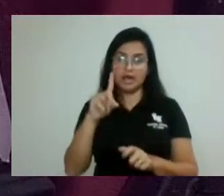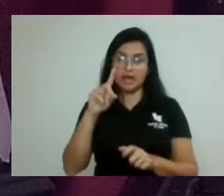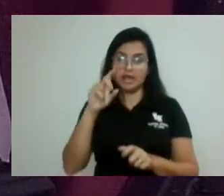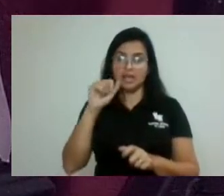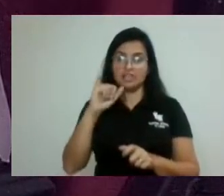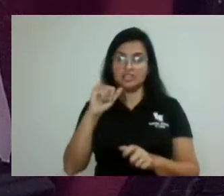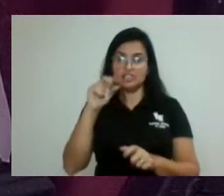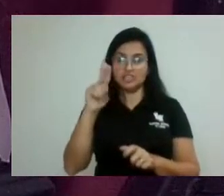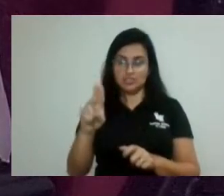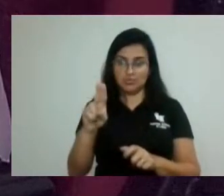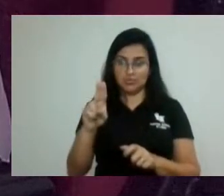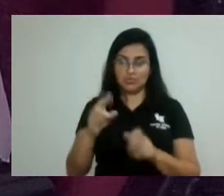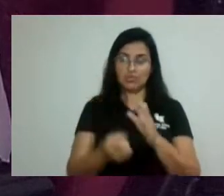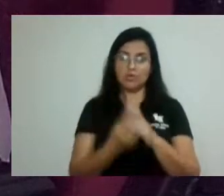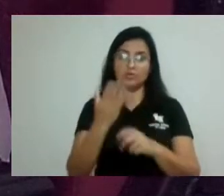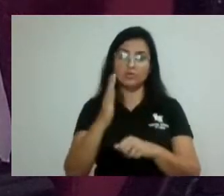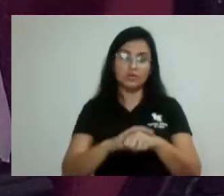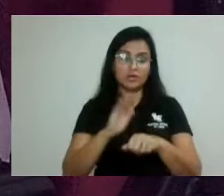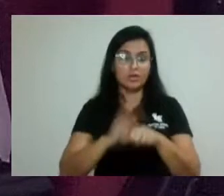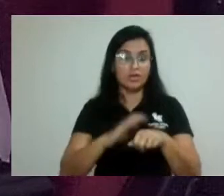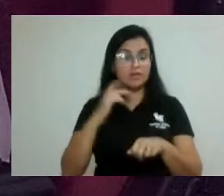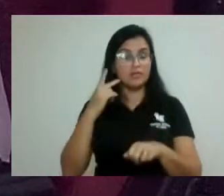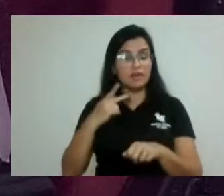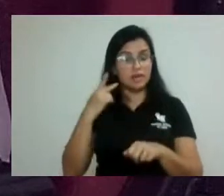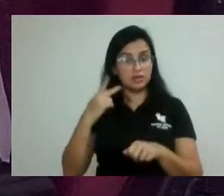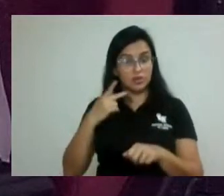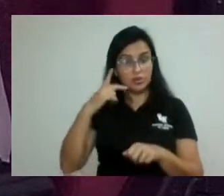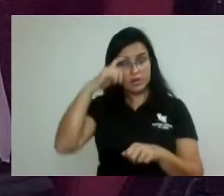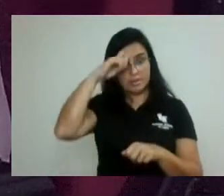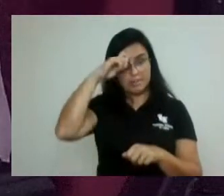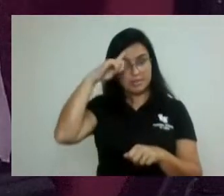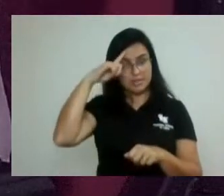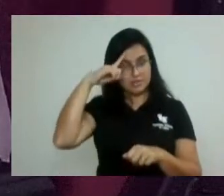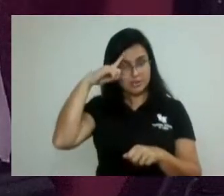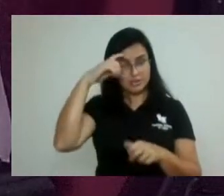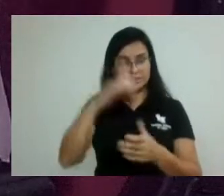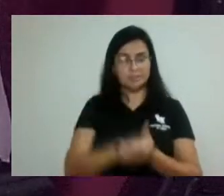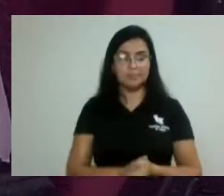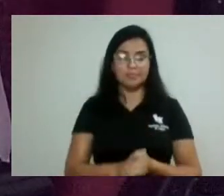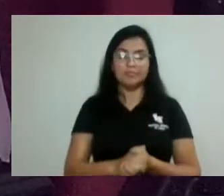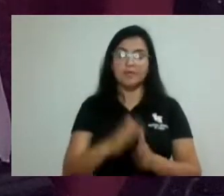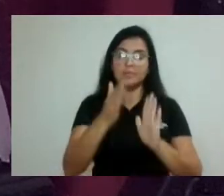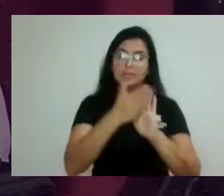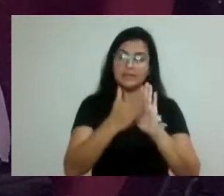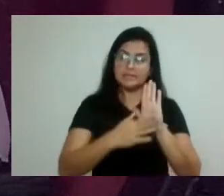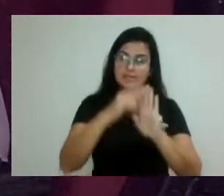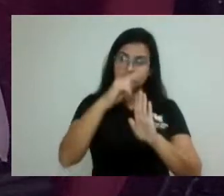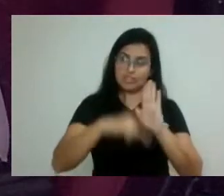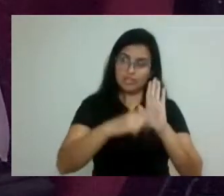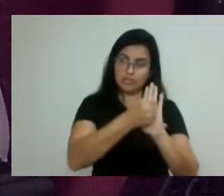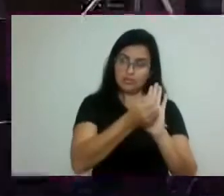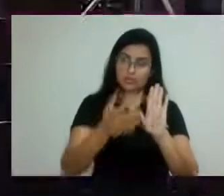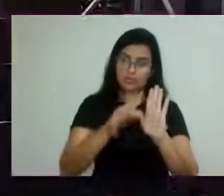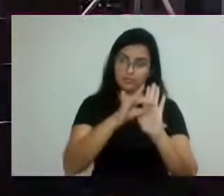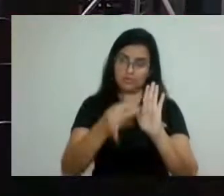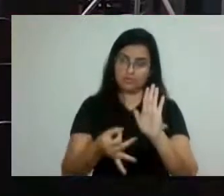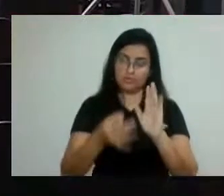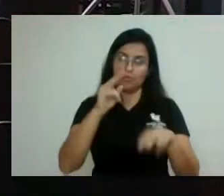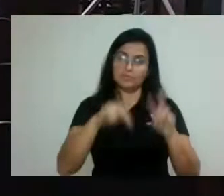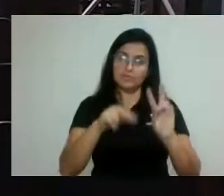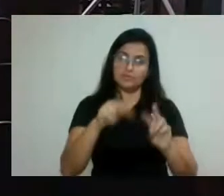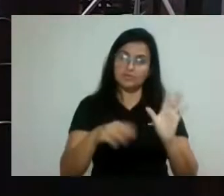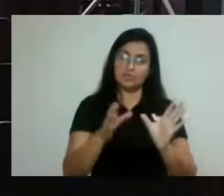Bejane Júnior. Aparecer, já lido, escoram, maioria simples, observação, comissão de redação. Projeto, enquanto-se em